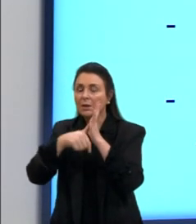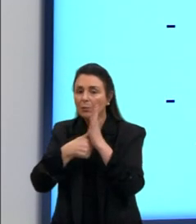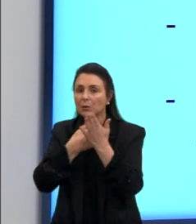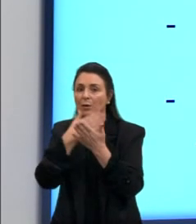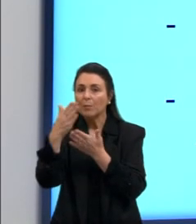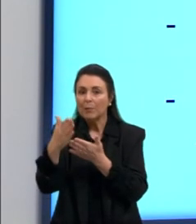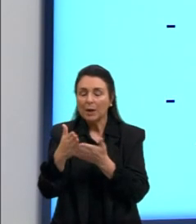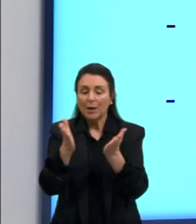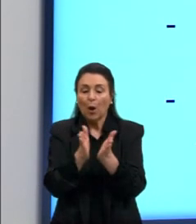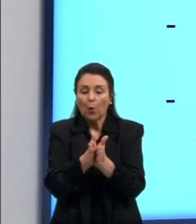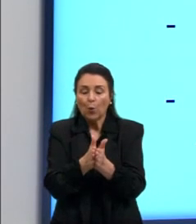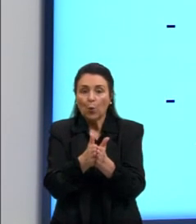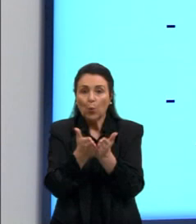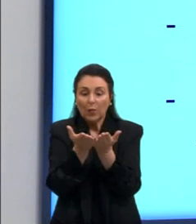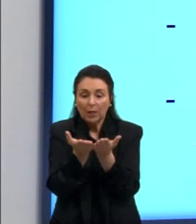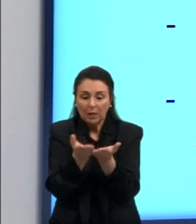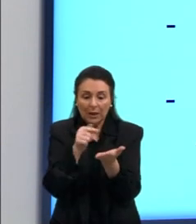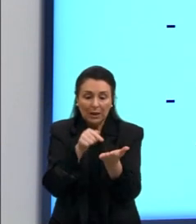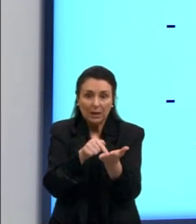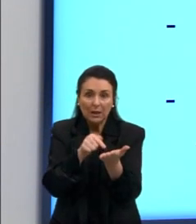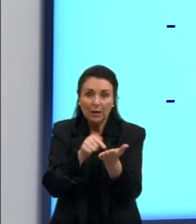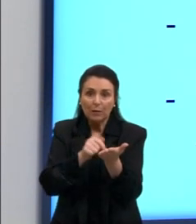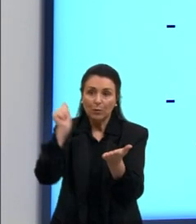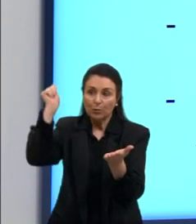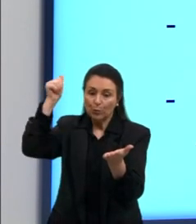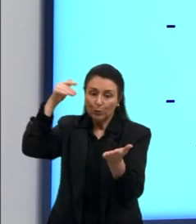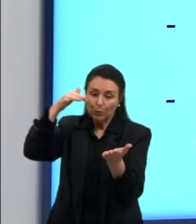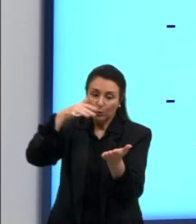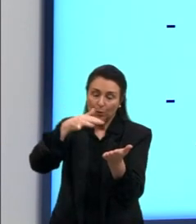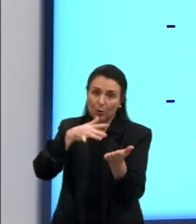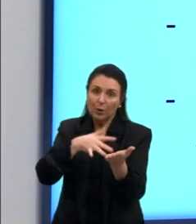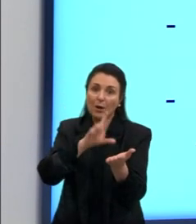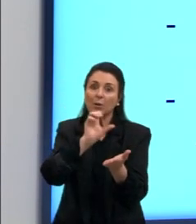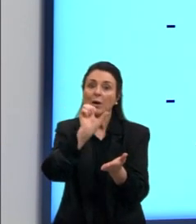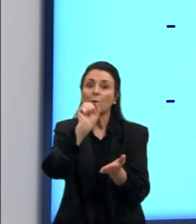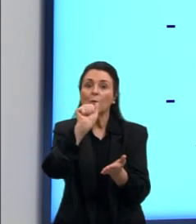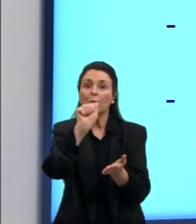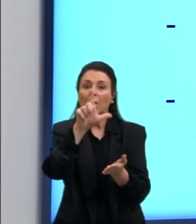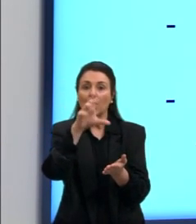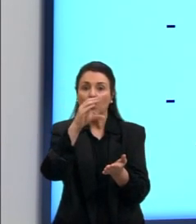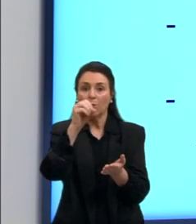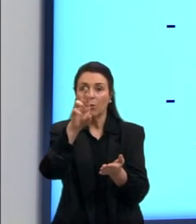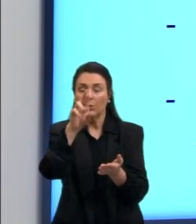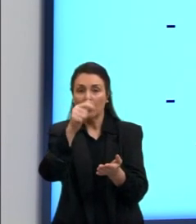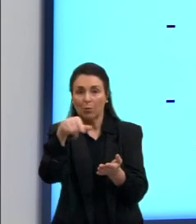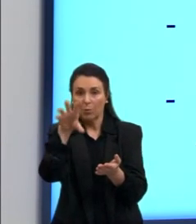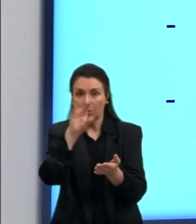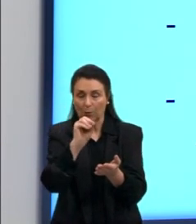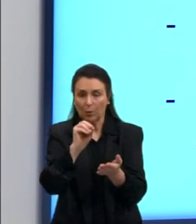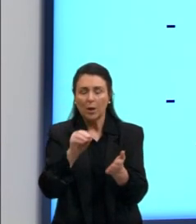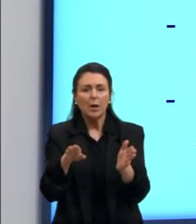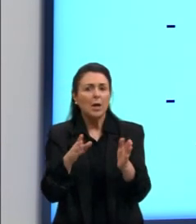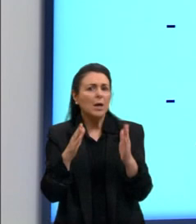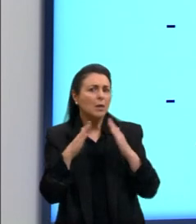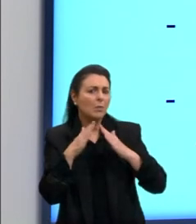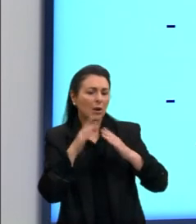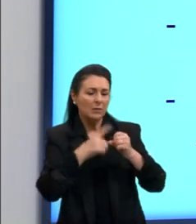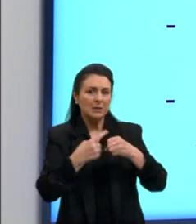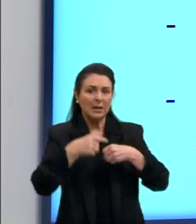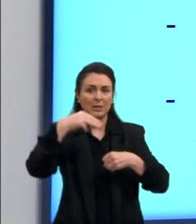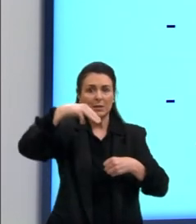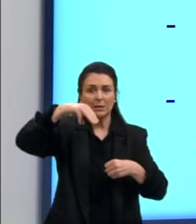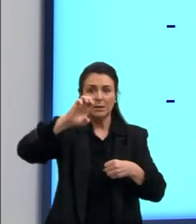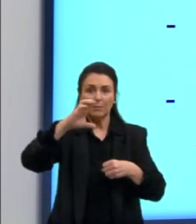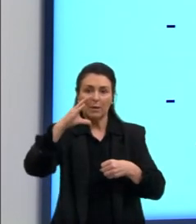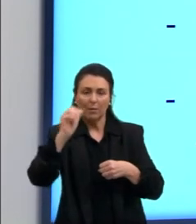Alcorão, que seria o livro sagrado do Islã. Maomé morava em Meca, que era uma cidade de